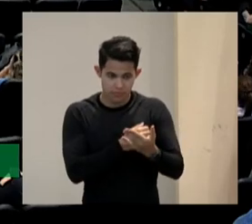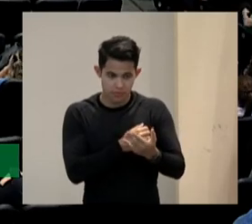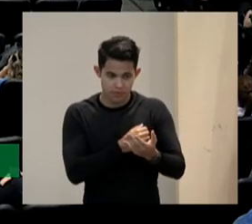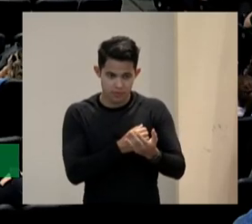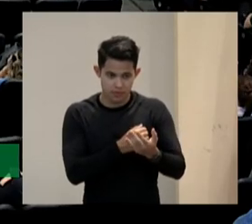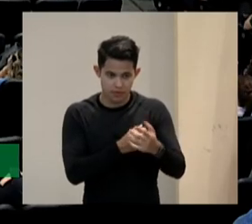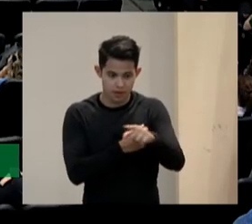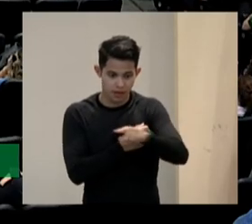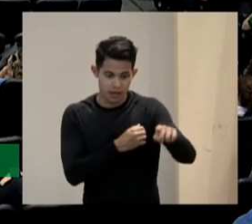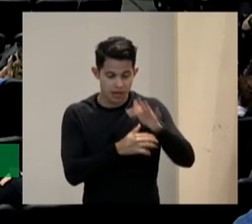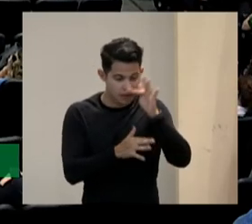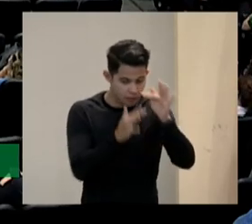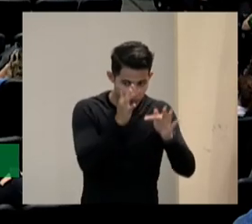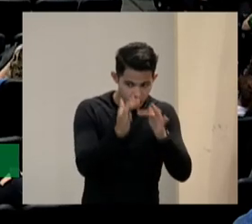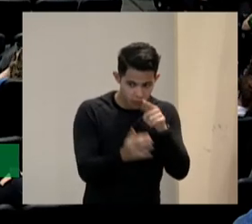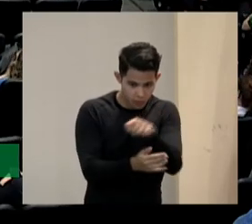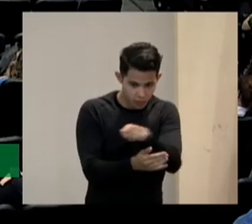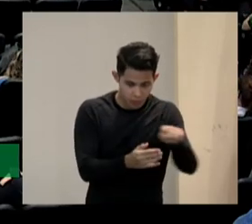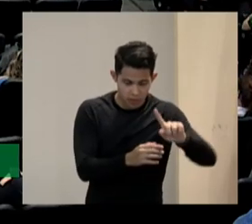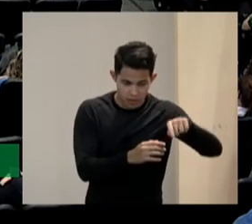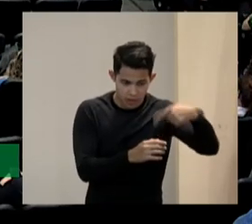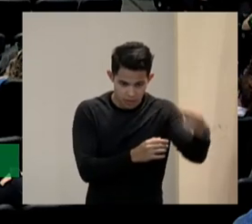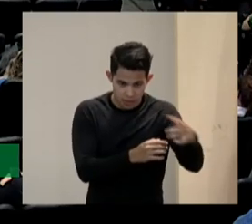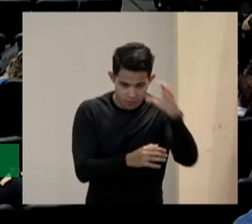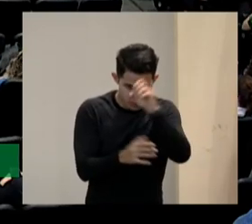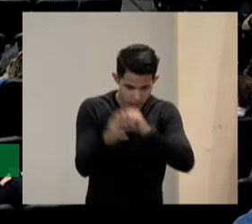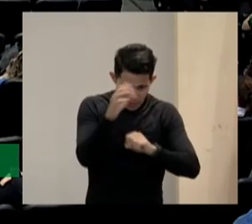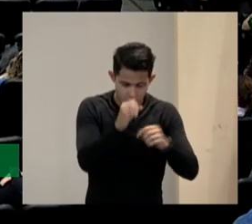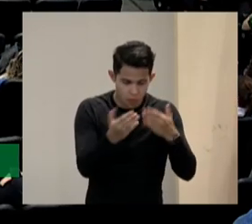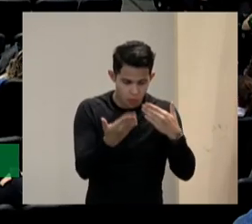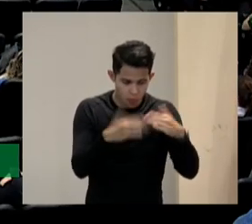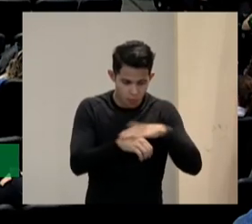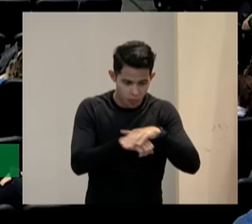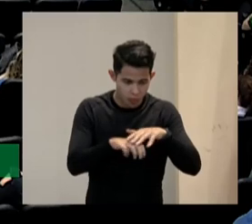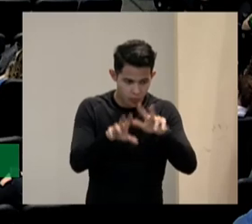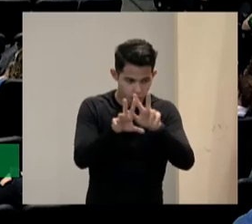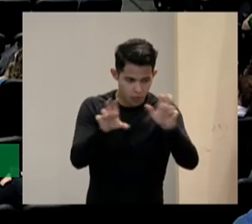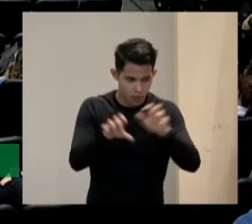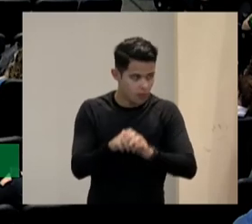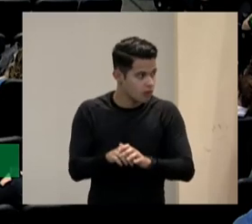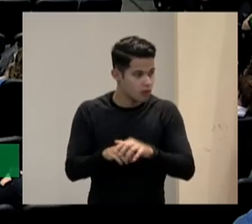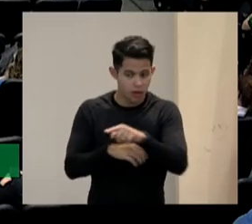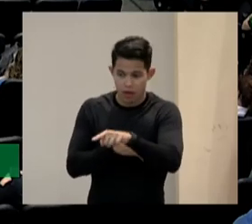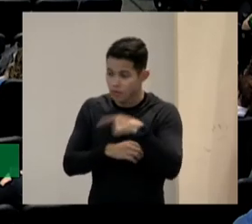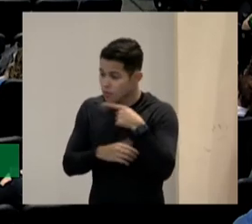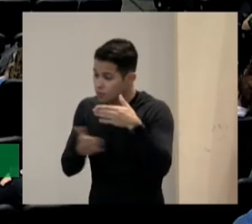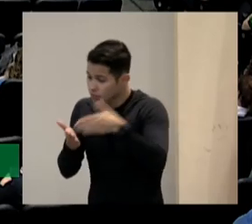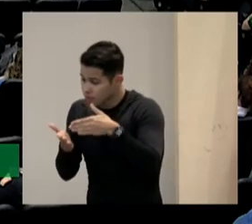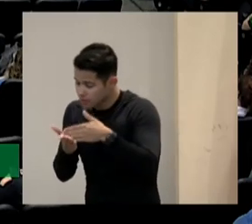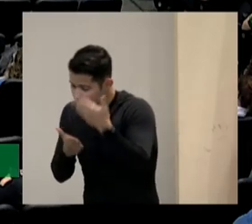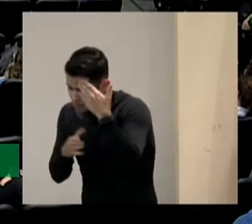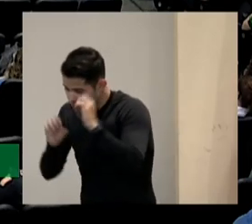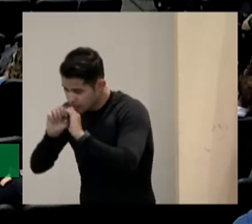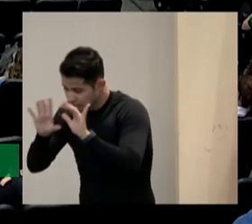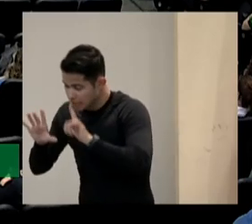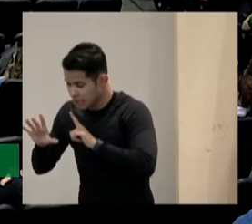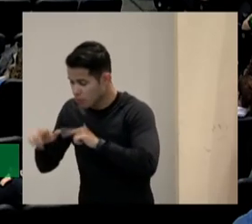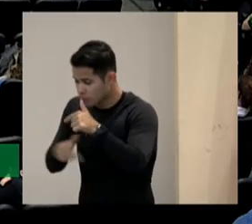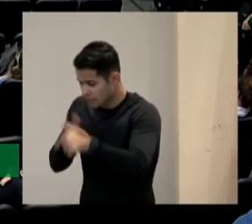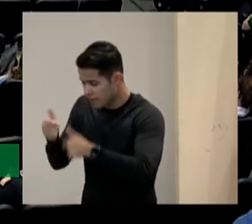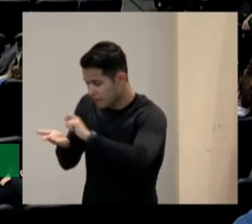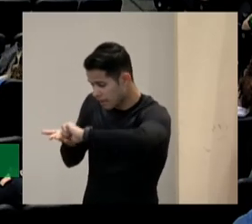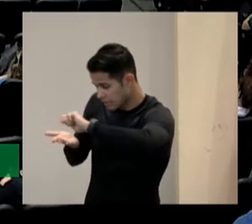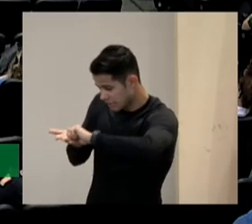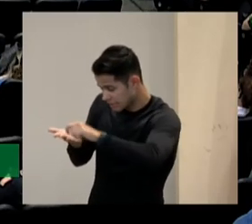vídeo das flores e aí depois já vemos e falamos sobre isso vocês não conseguiam entender olha tem este trabalho aqui escrito